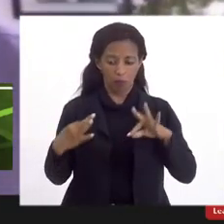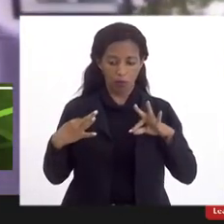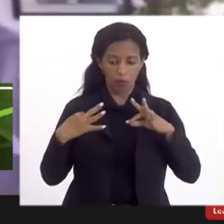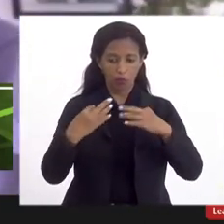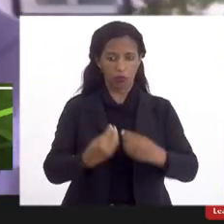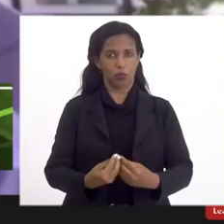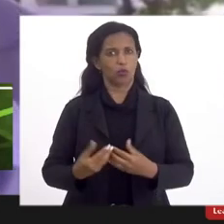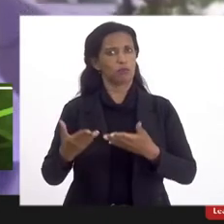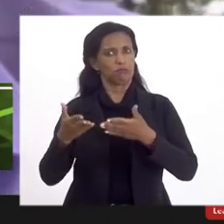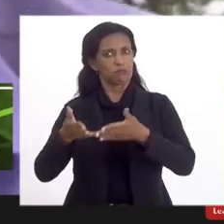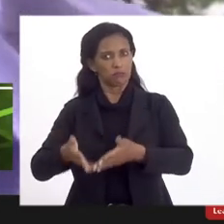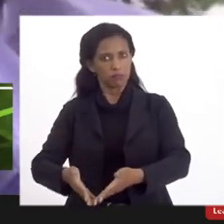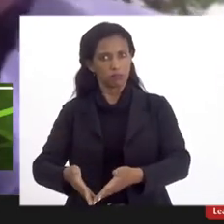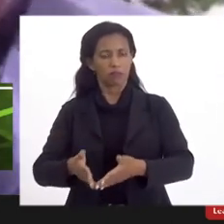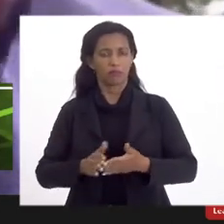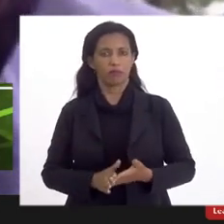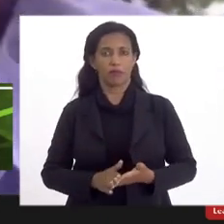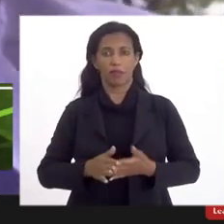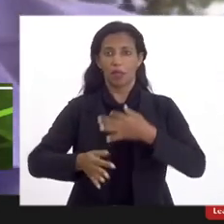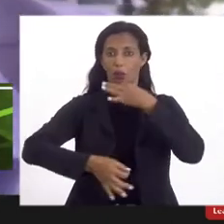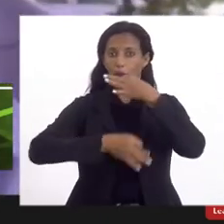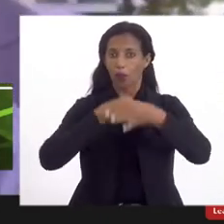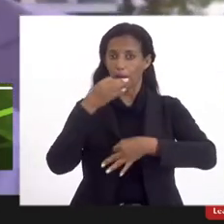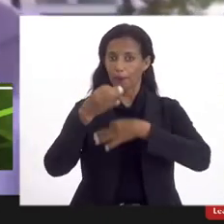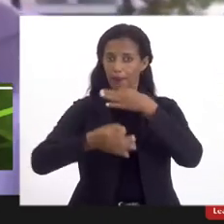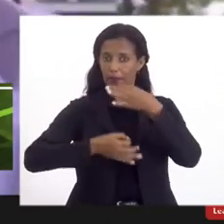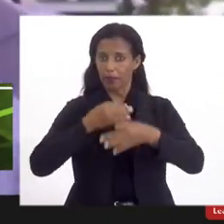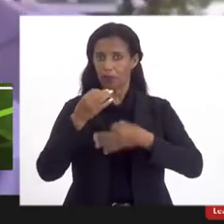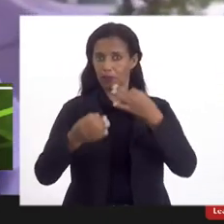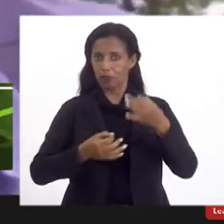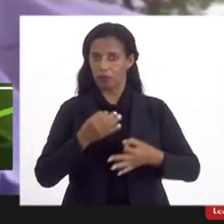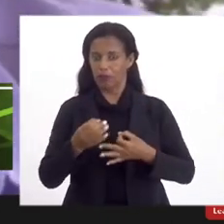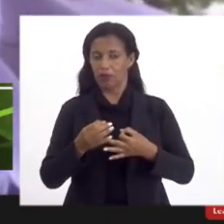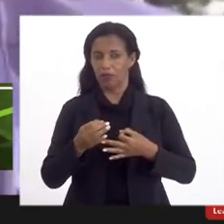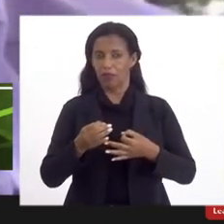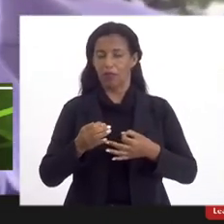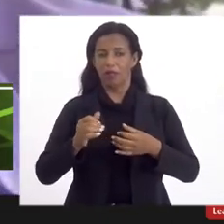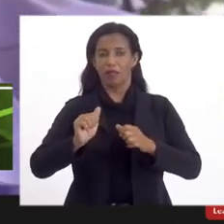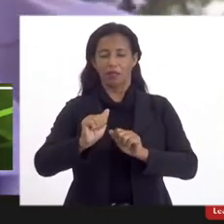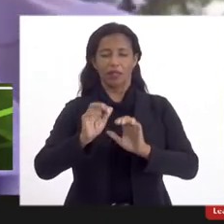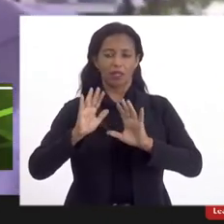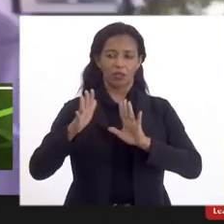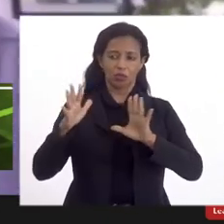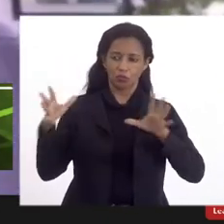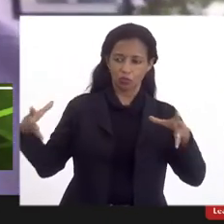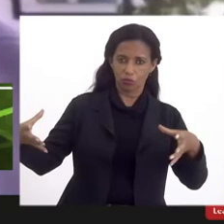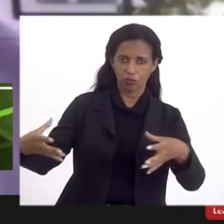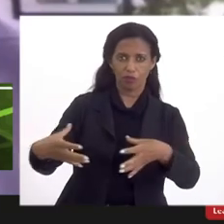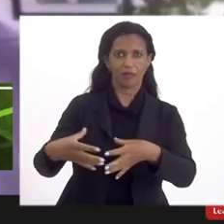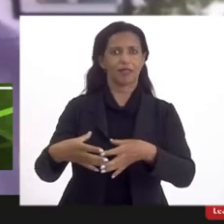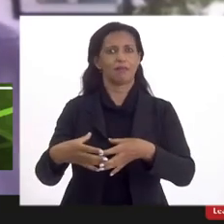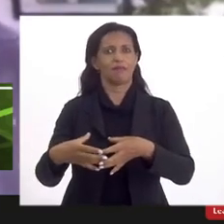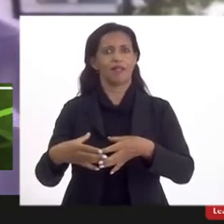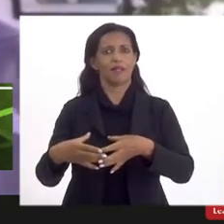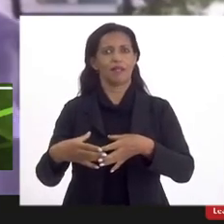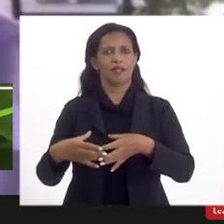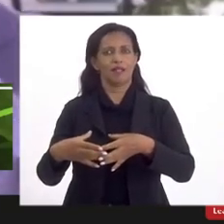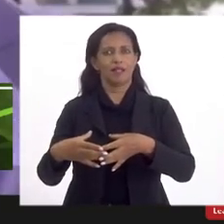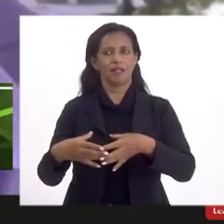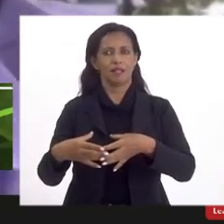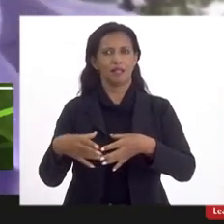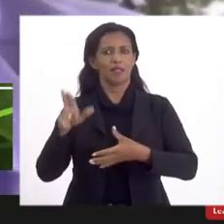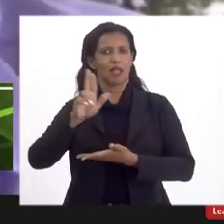isto na opinião das do ERG na opinião da assembleia docente da assembleia